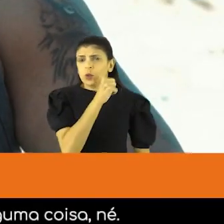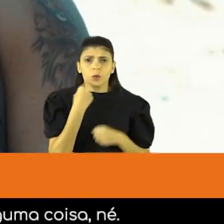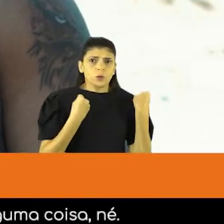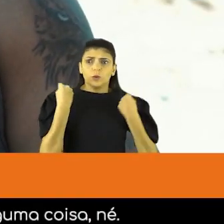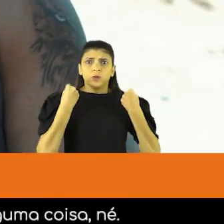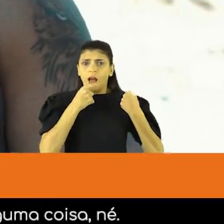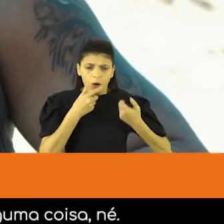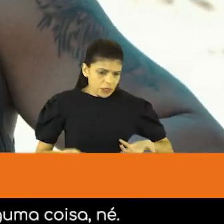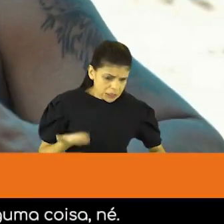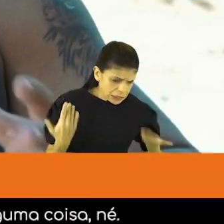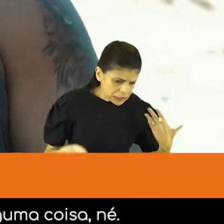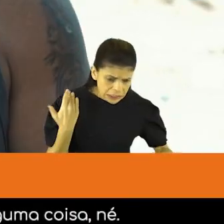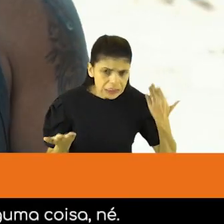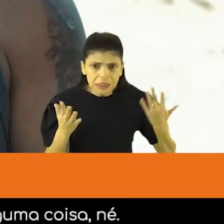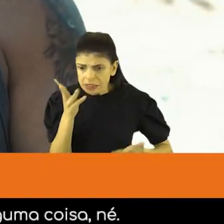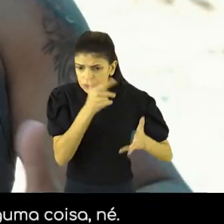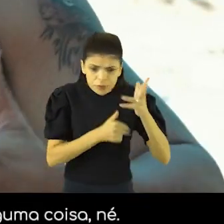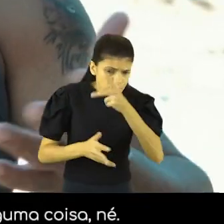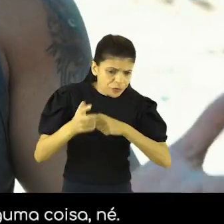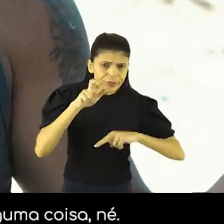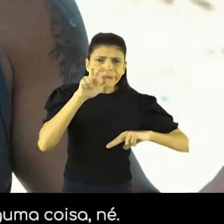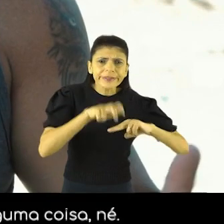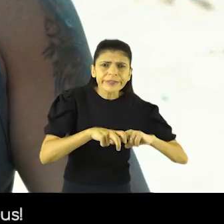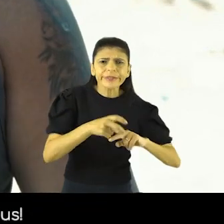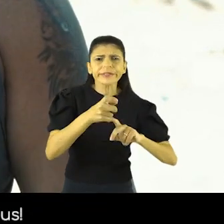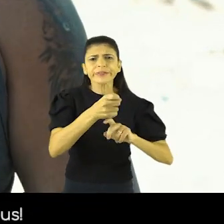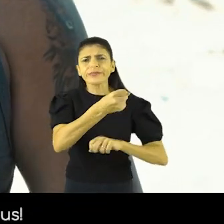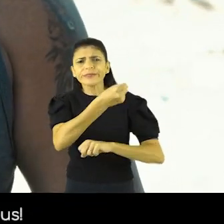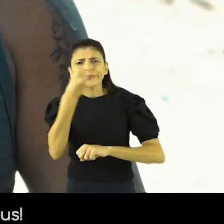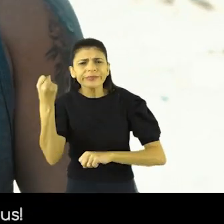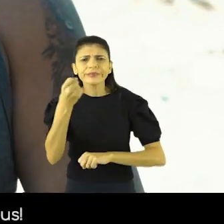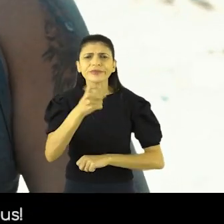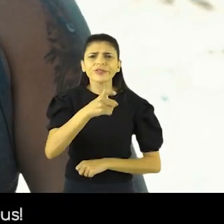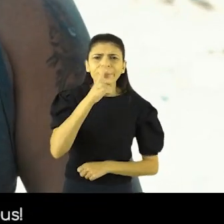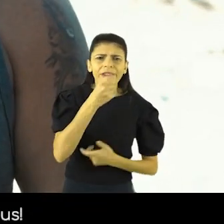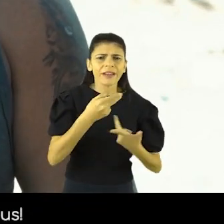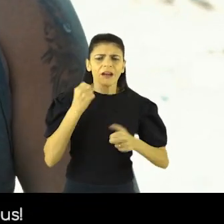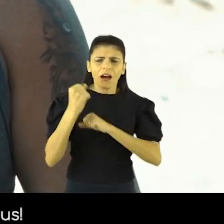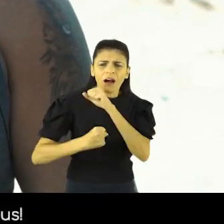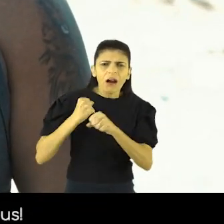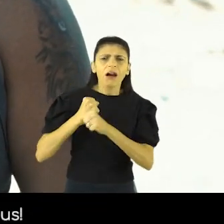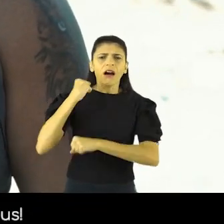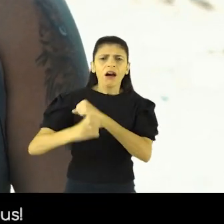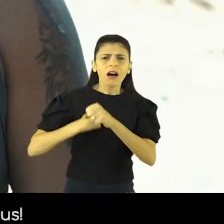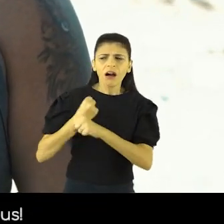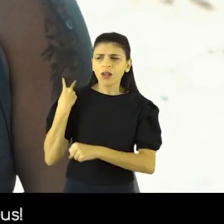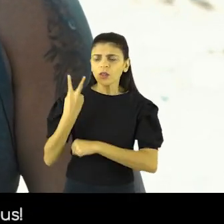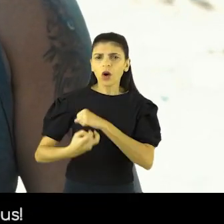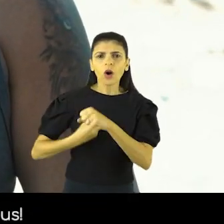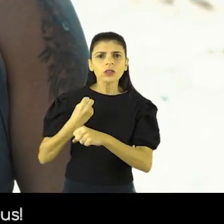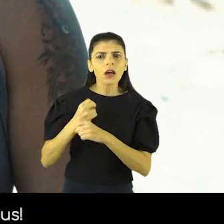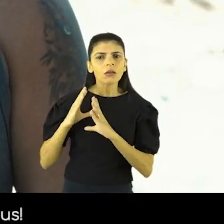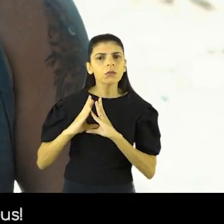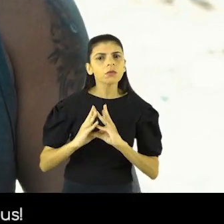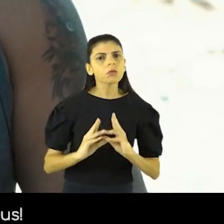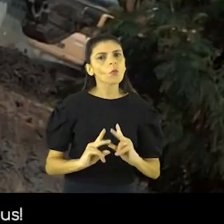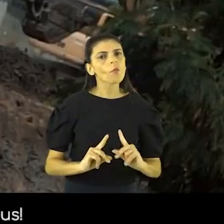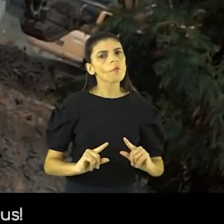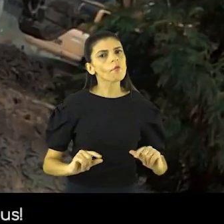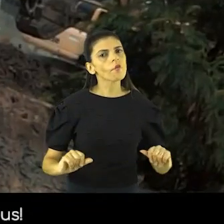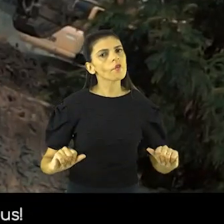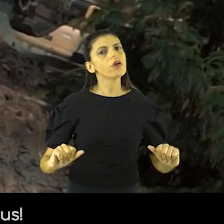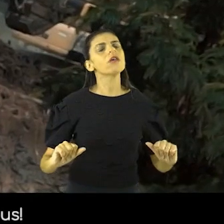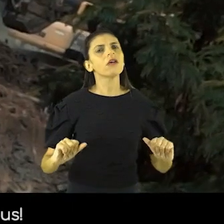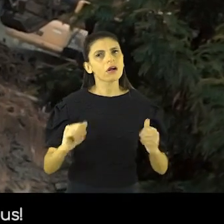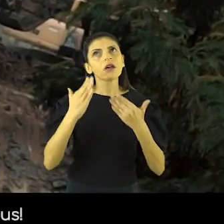se preparava para levantar as coisas, para salvar alguma coisa. E isso, vários anos, vários anos. Dois anos para cá, isso acabou.